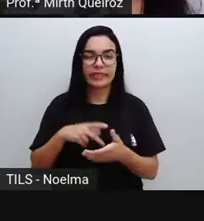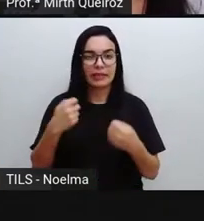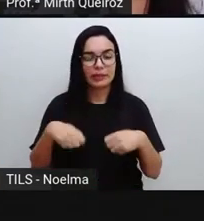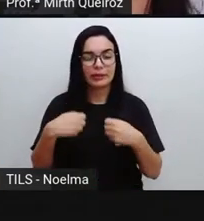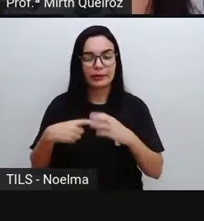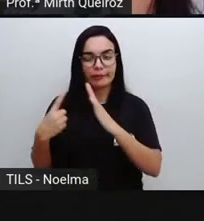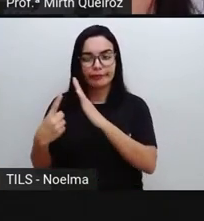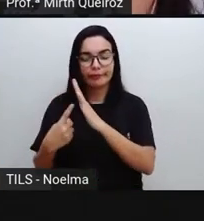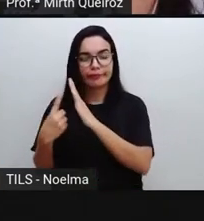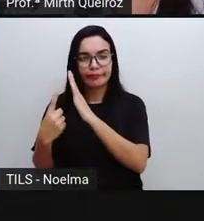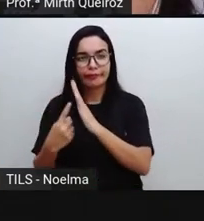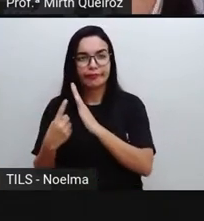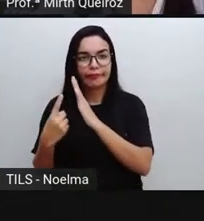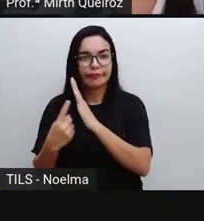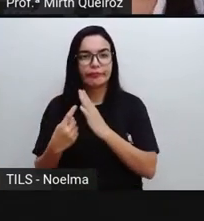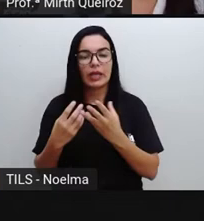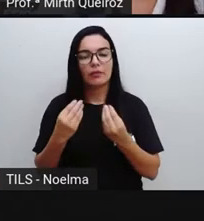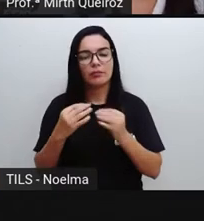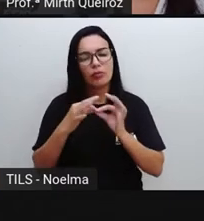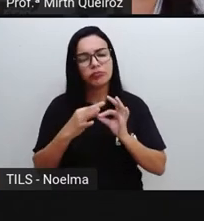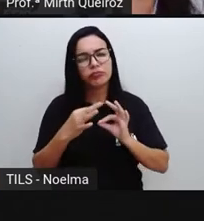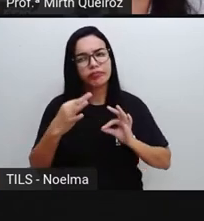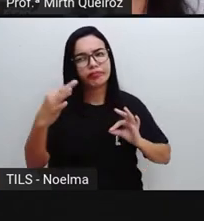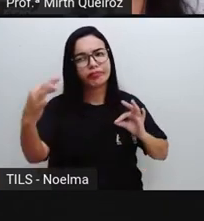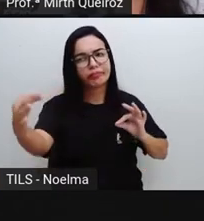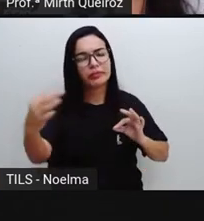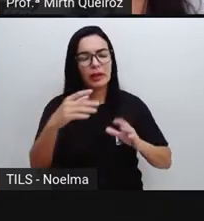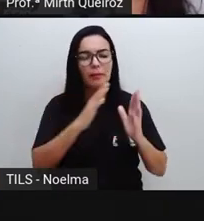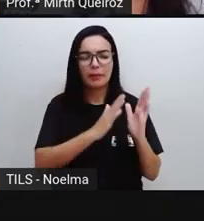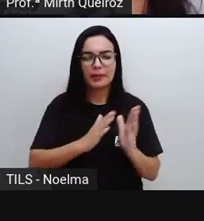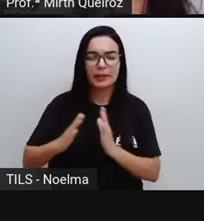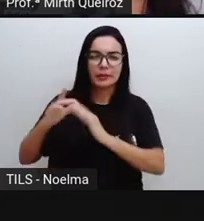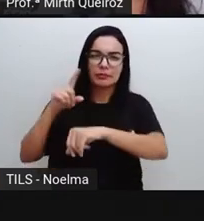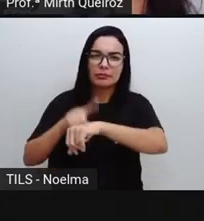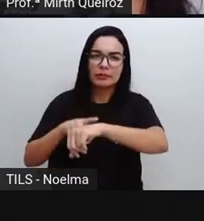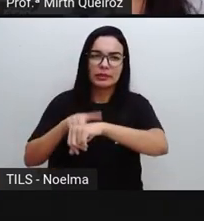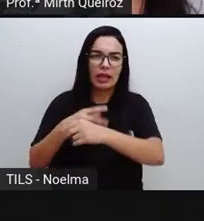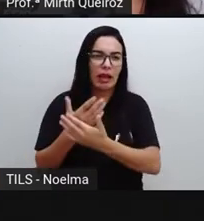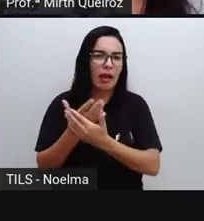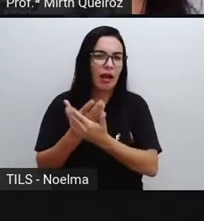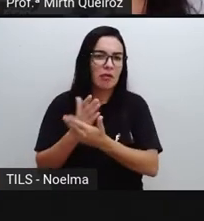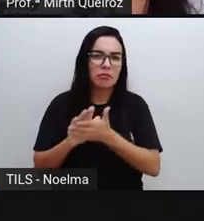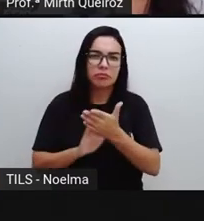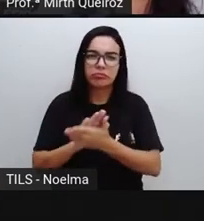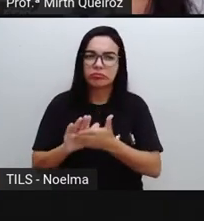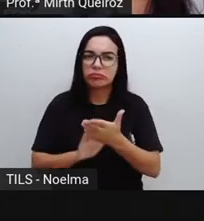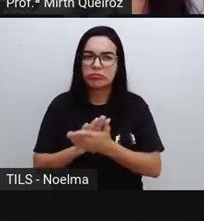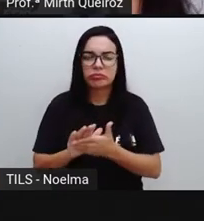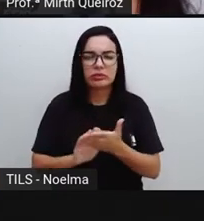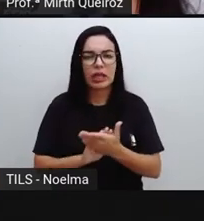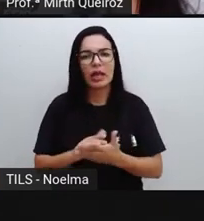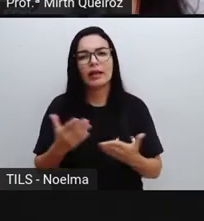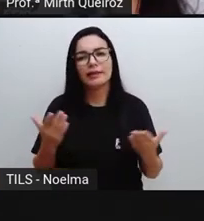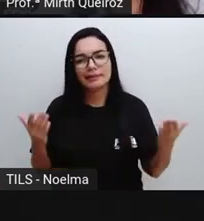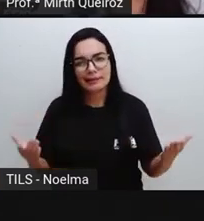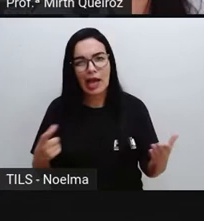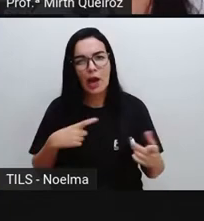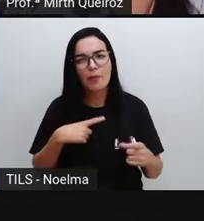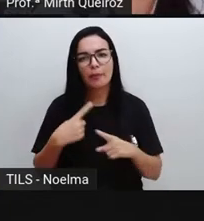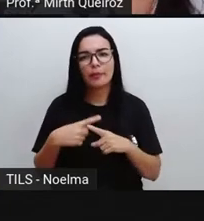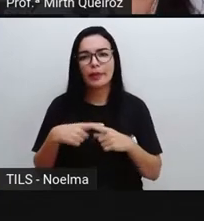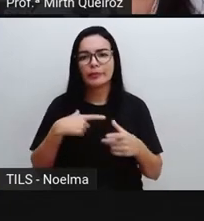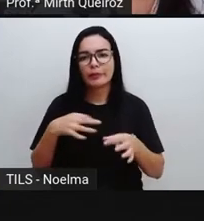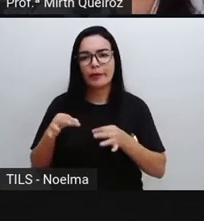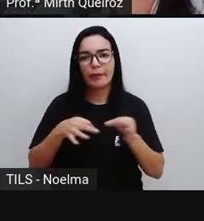ficar em casa. Nós ficamos um longo período sem aula, por conta dessa exposição que não poderia haver. A gente não estava preparado